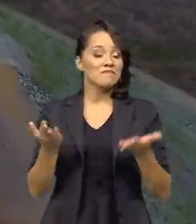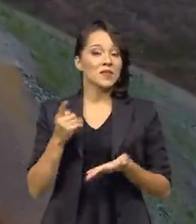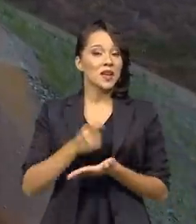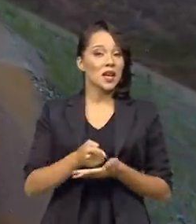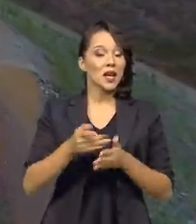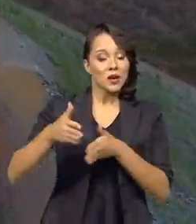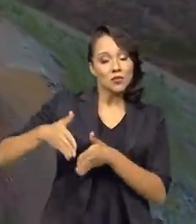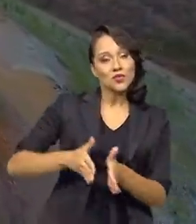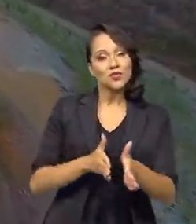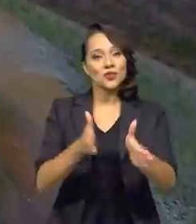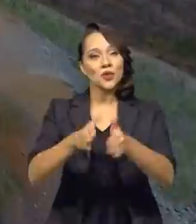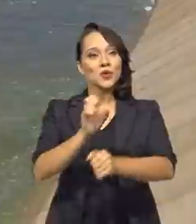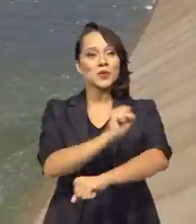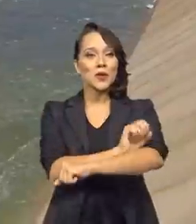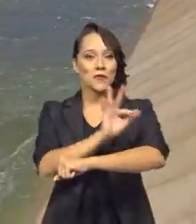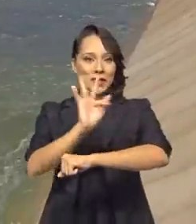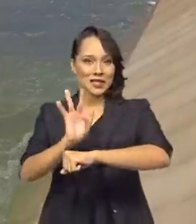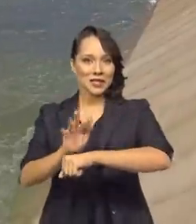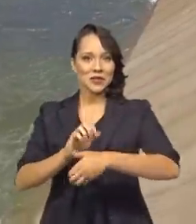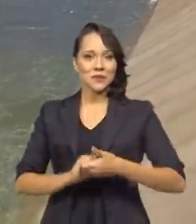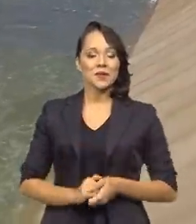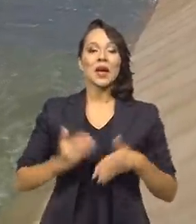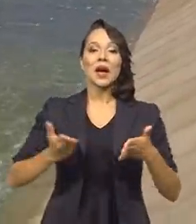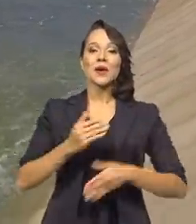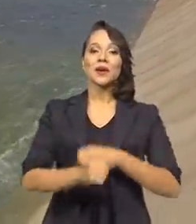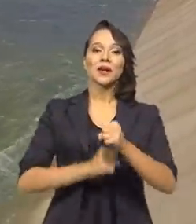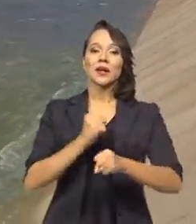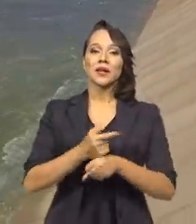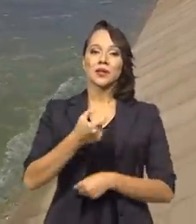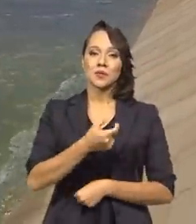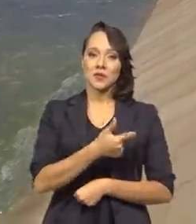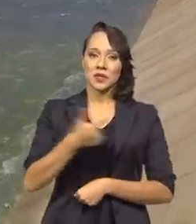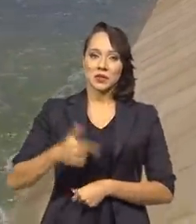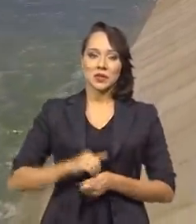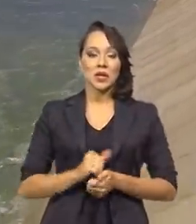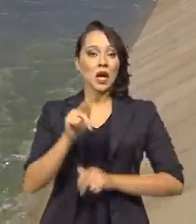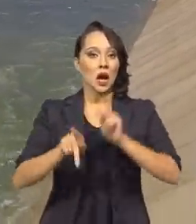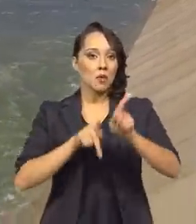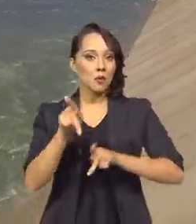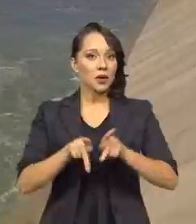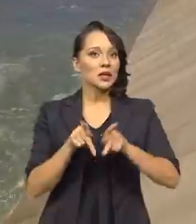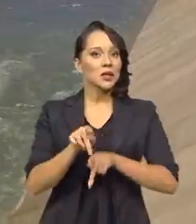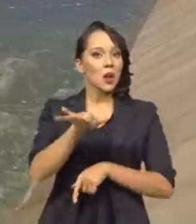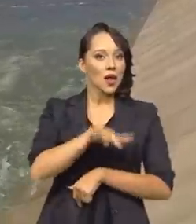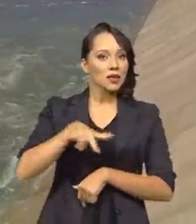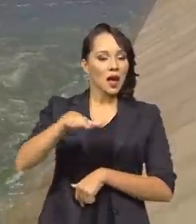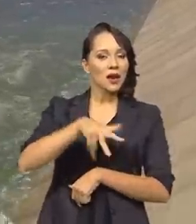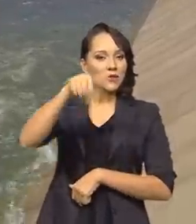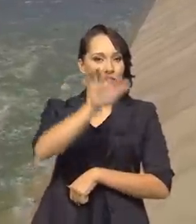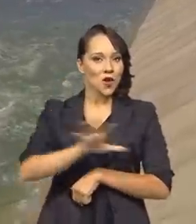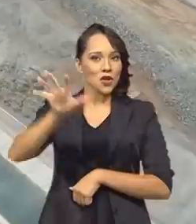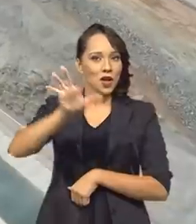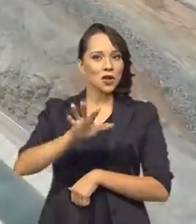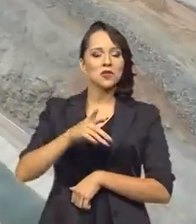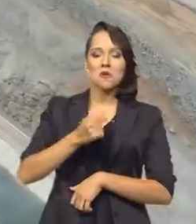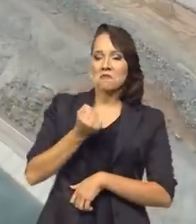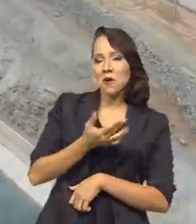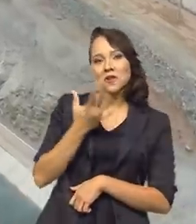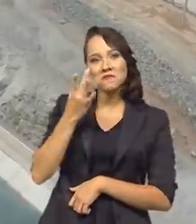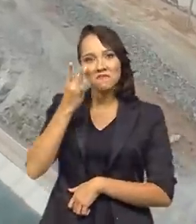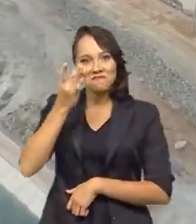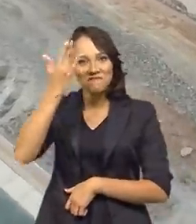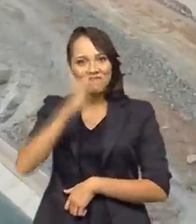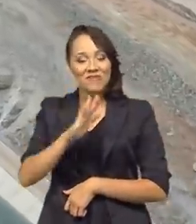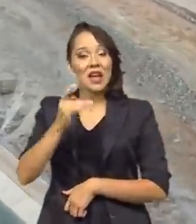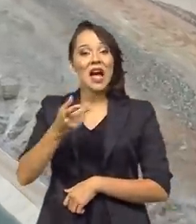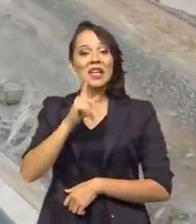transposição do Rio São Francisco. Agora, em 2022, a população do semiárido nordestino pôde ver de perto a